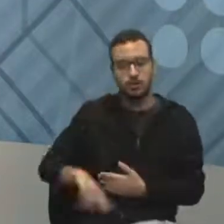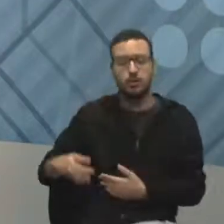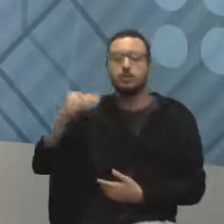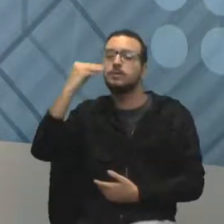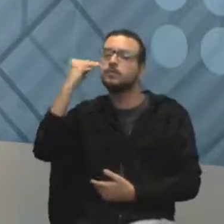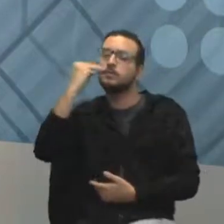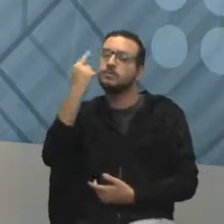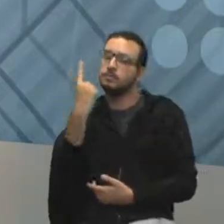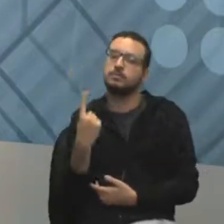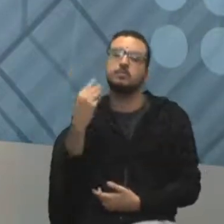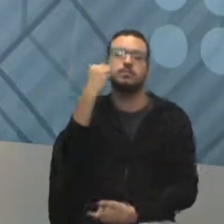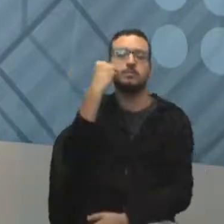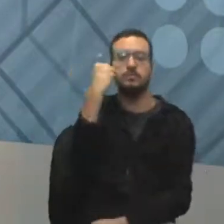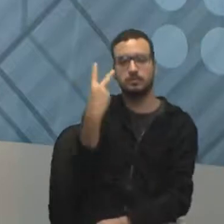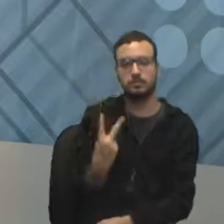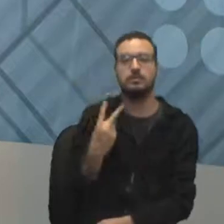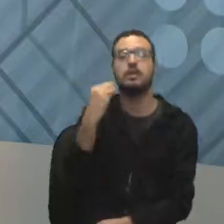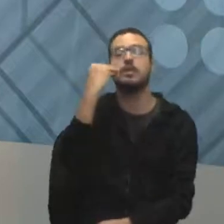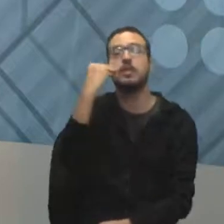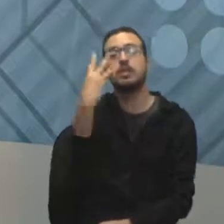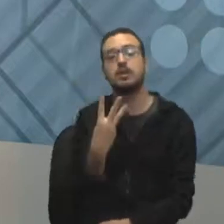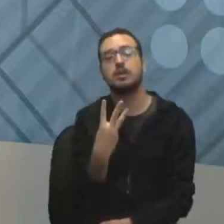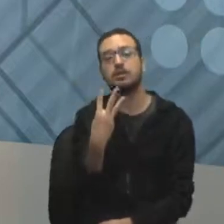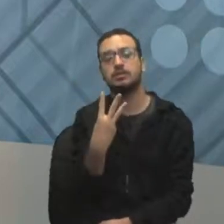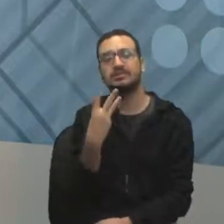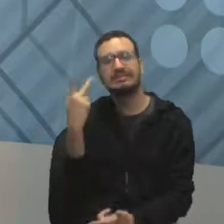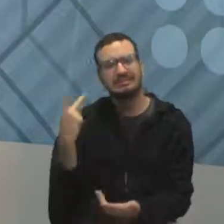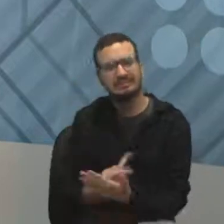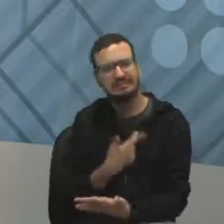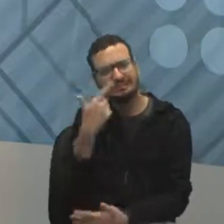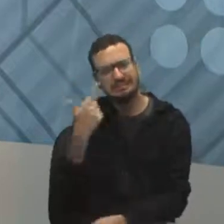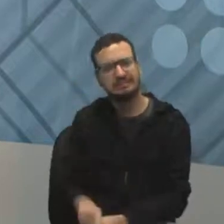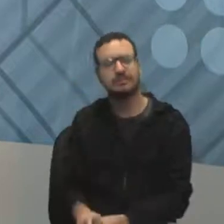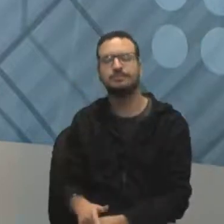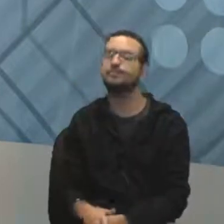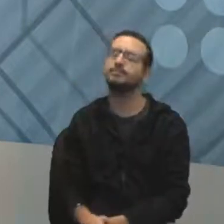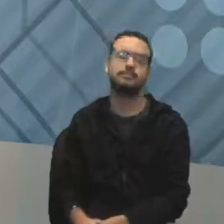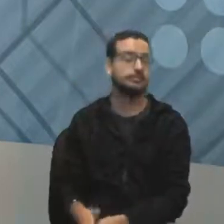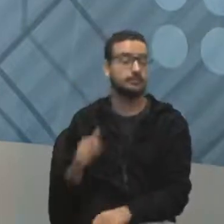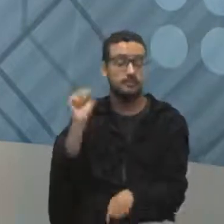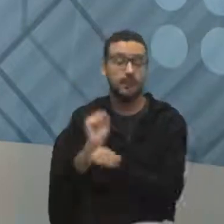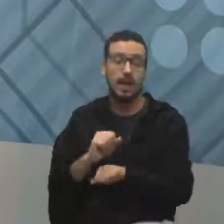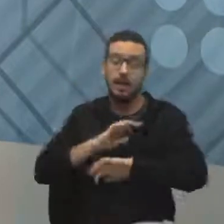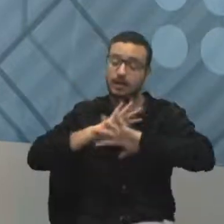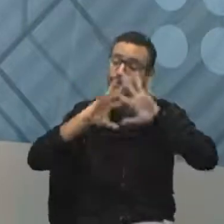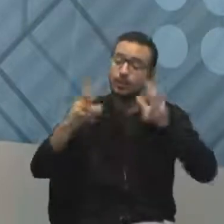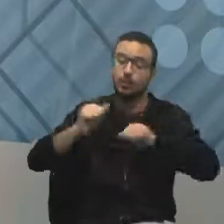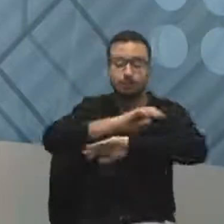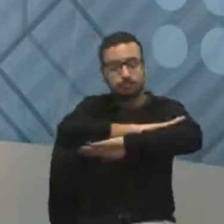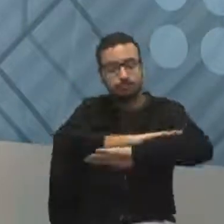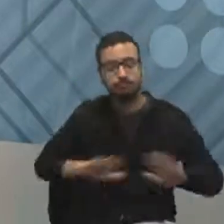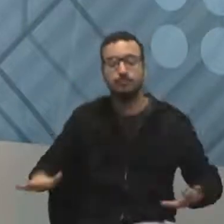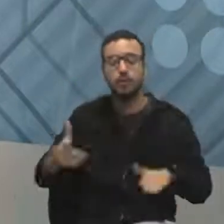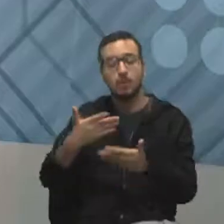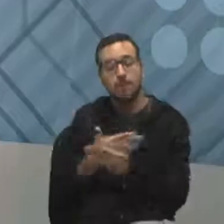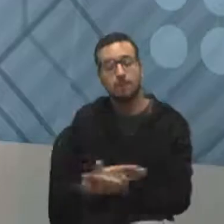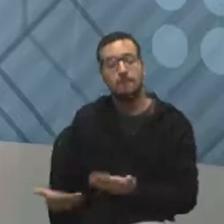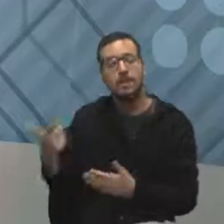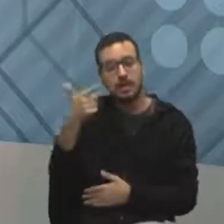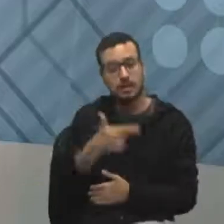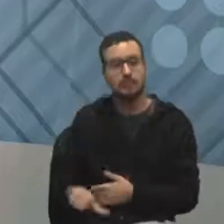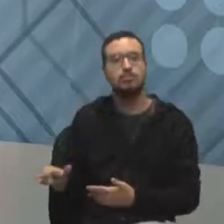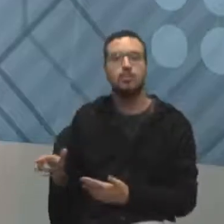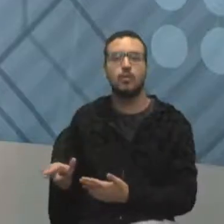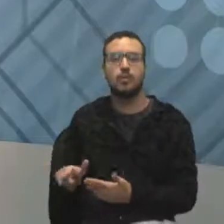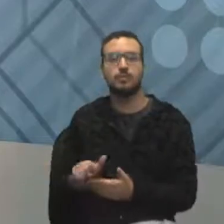uma, testa duas, testei três. Deu errado na terceira vez. Para tudo, conserta, como num processo produtivo mesmo,